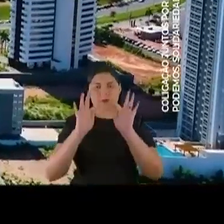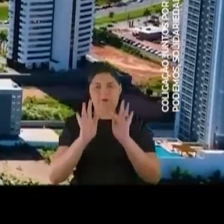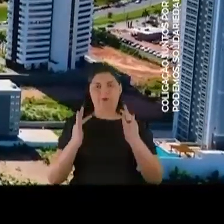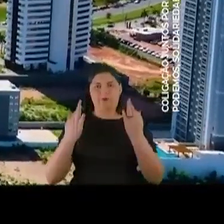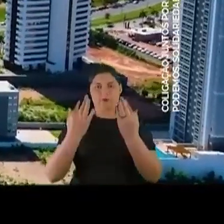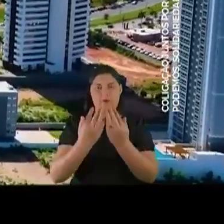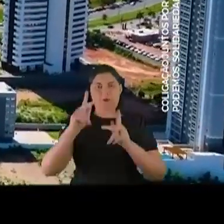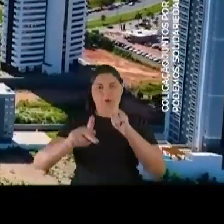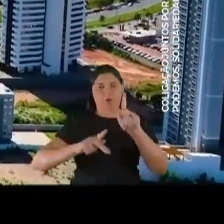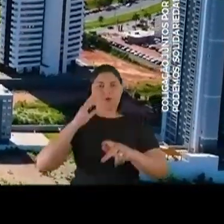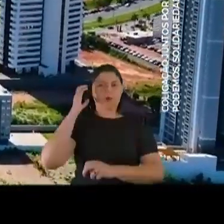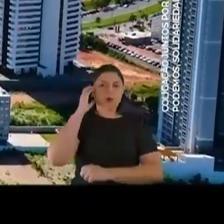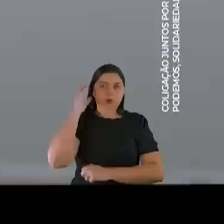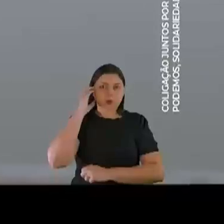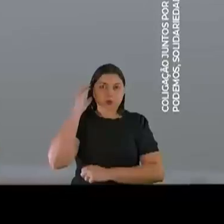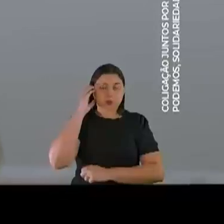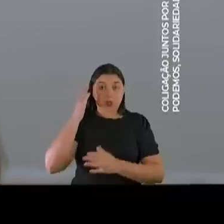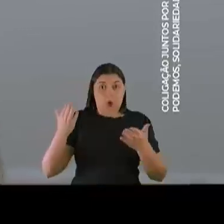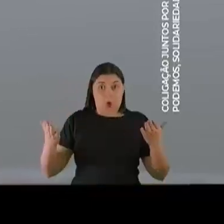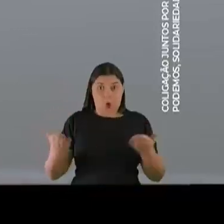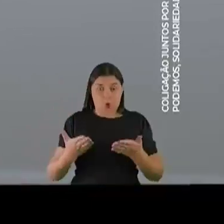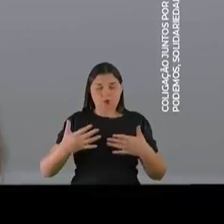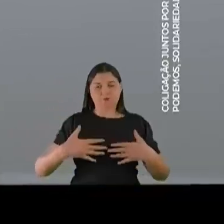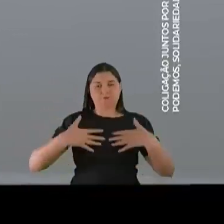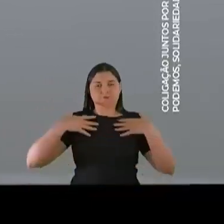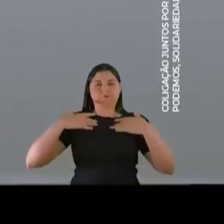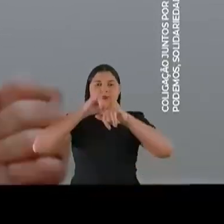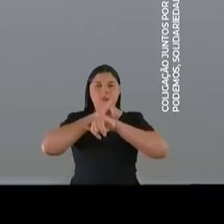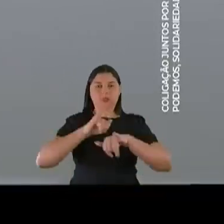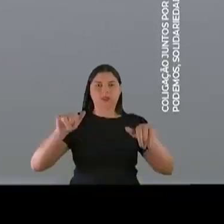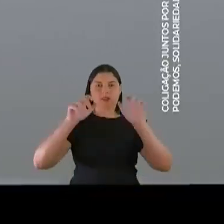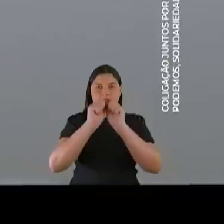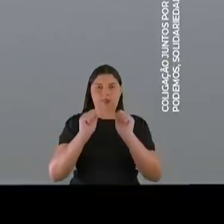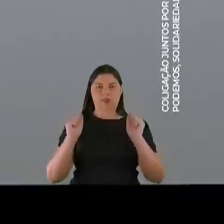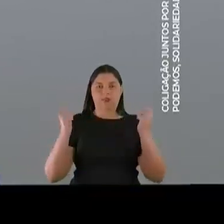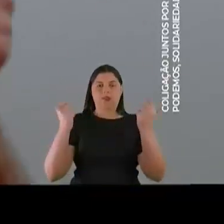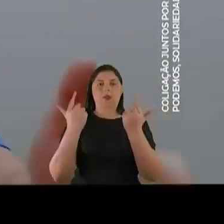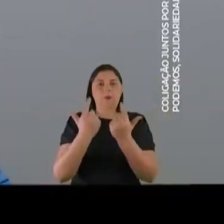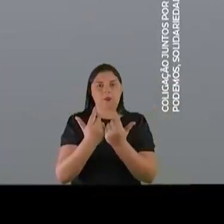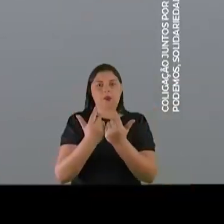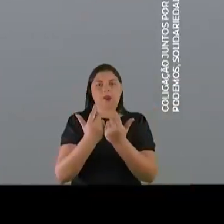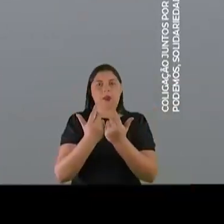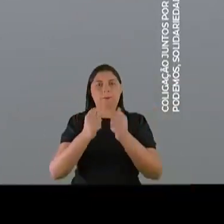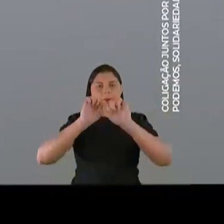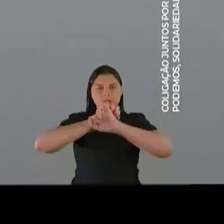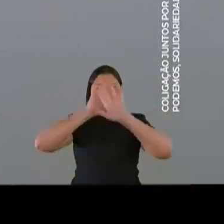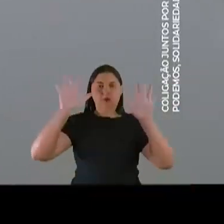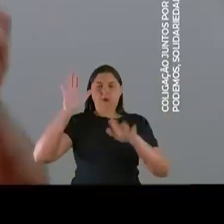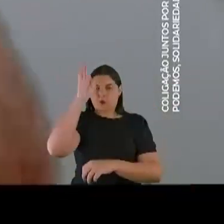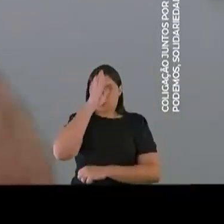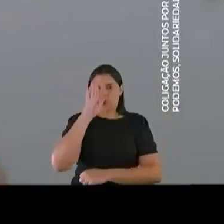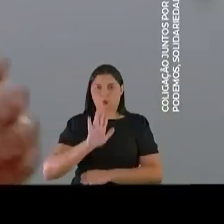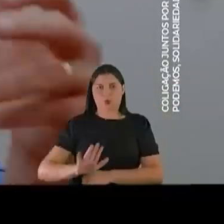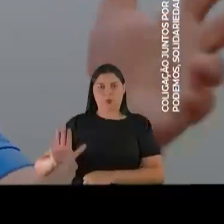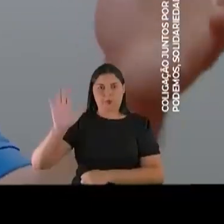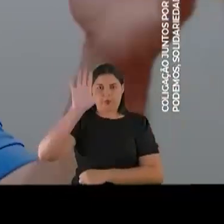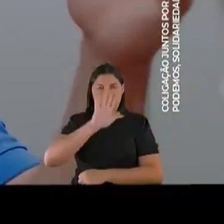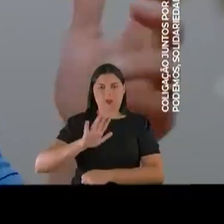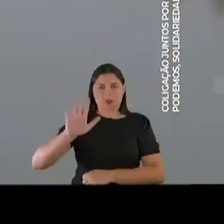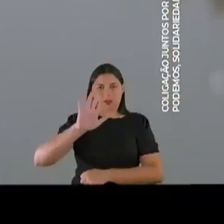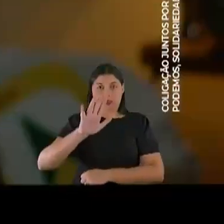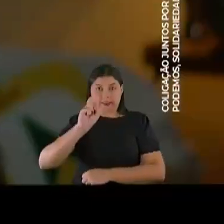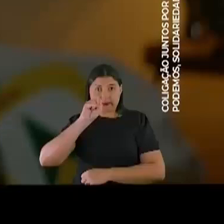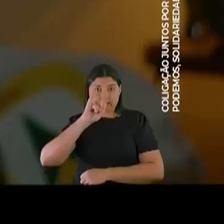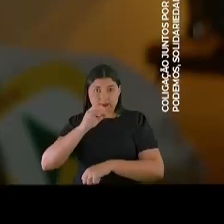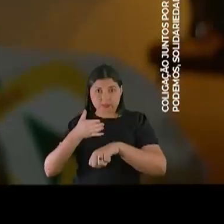satisfação de dizer que a Assembleia é uma das mais transparentes do Brasil. Se fizermos na Assembleia, vamos fazer muito mais